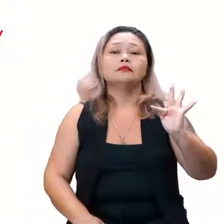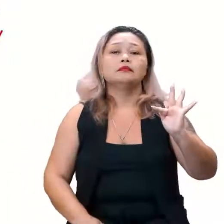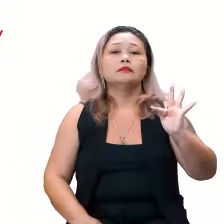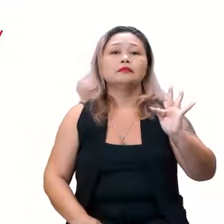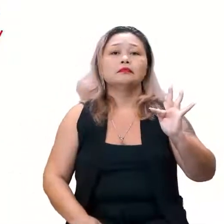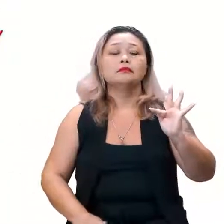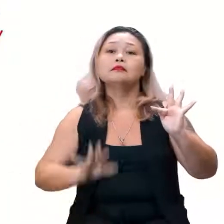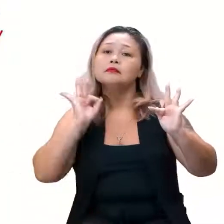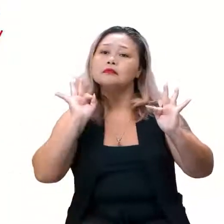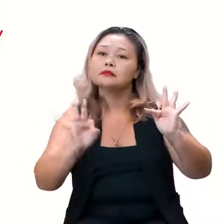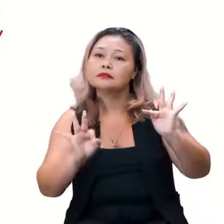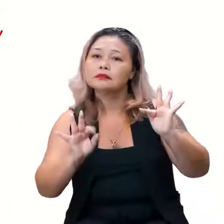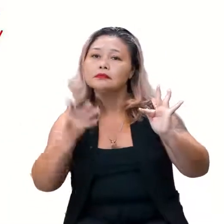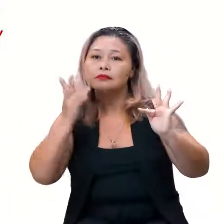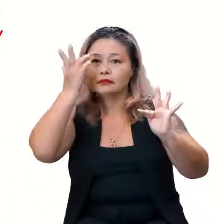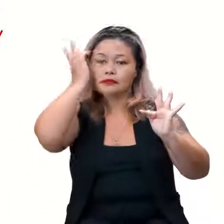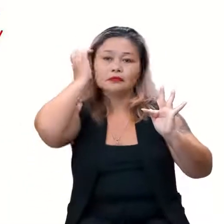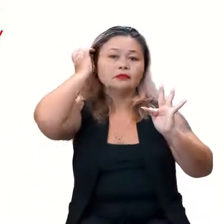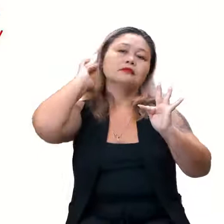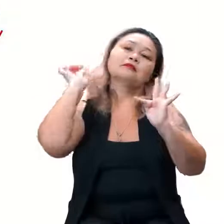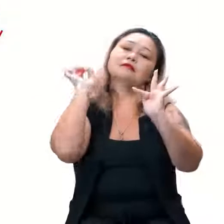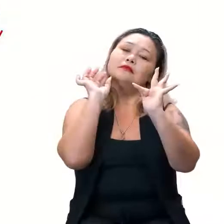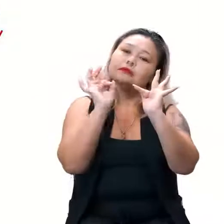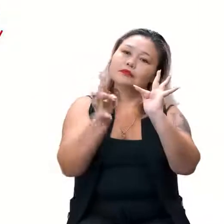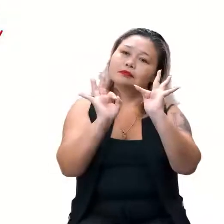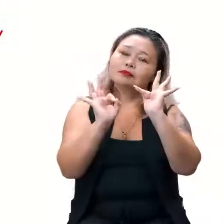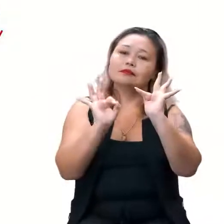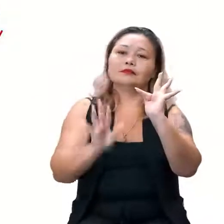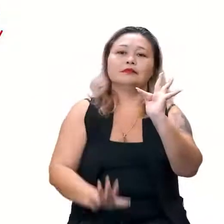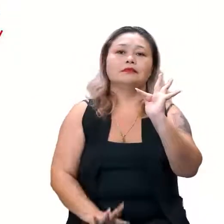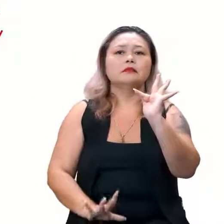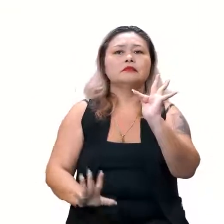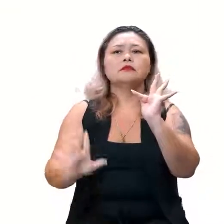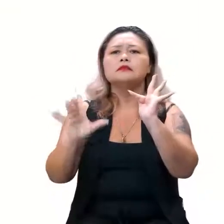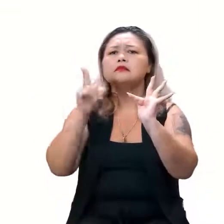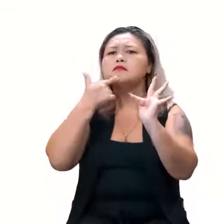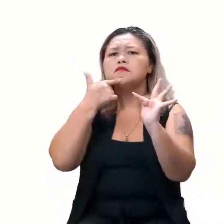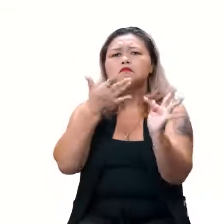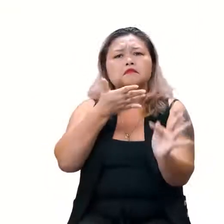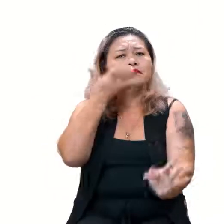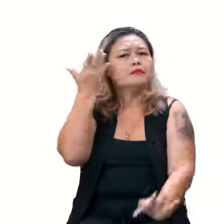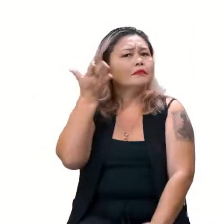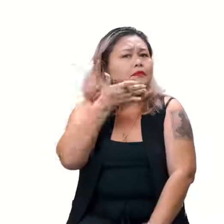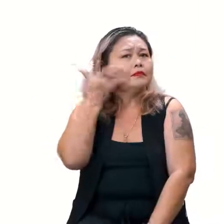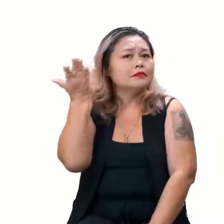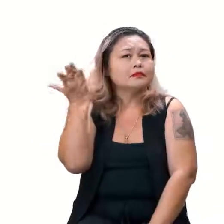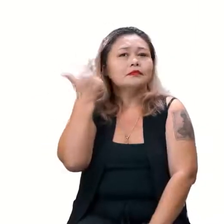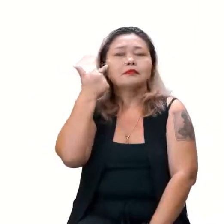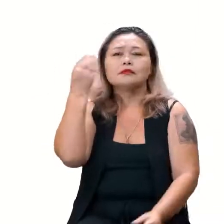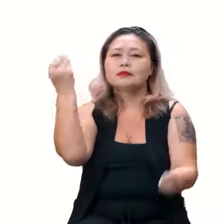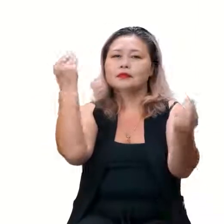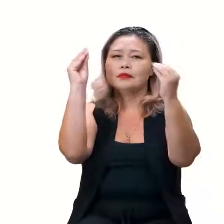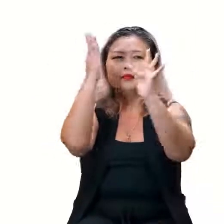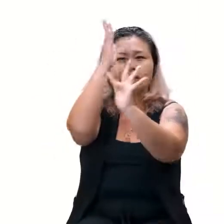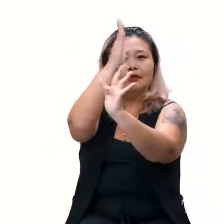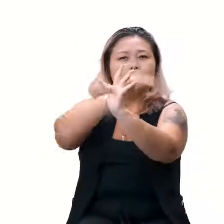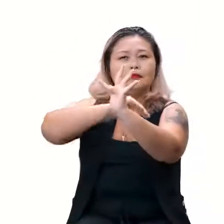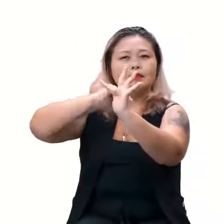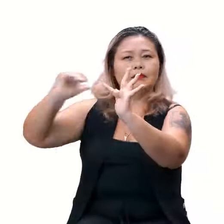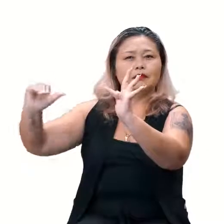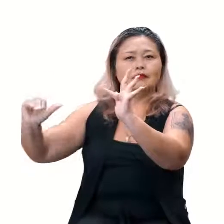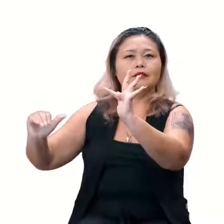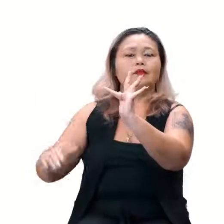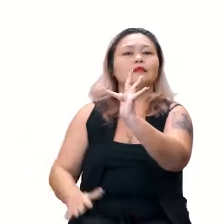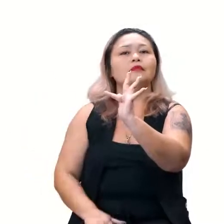Certo? Certinho. Uma mão com açúcar. Então, vamos construir o gráfico dessa seguinte função. Vamos. lá.